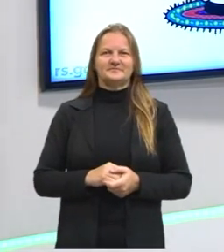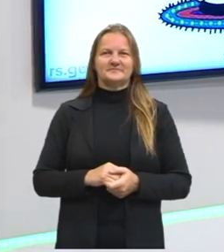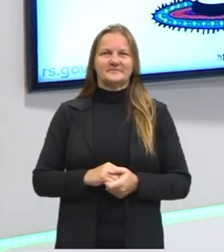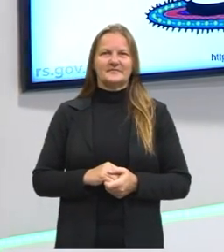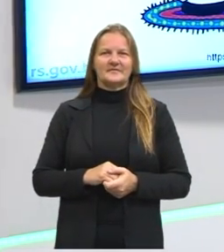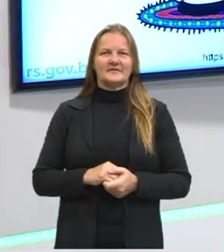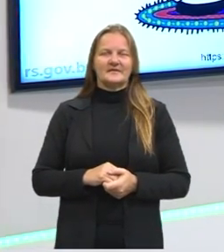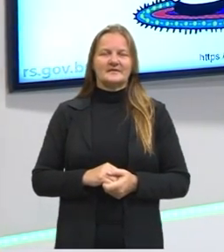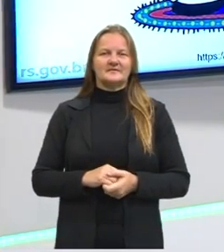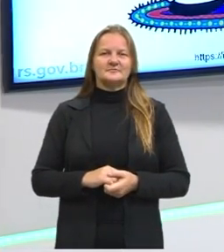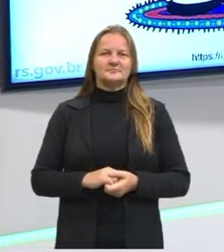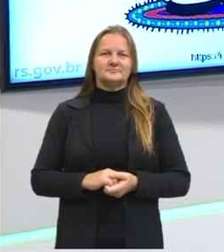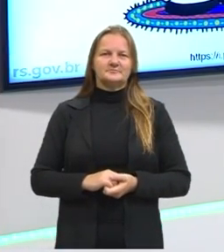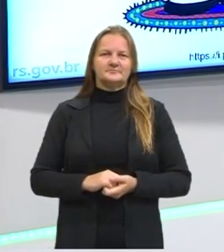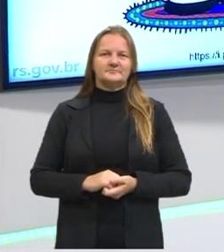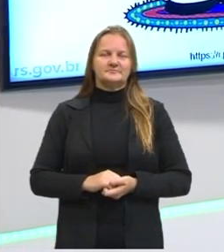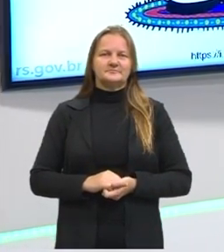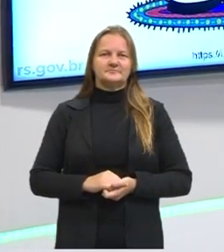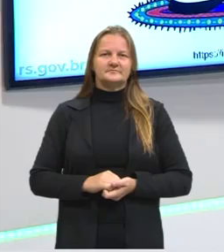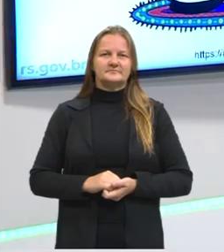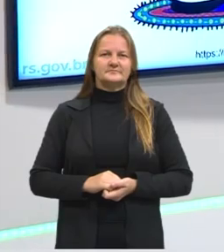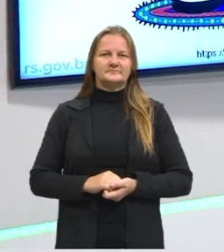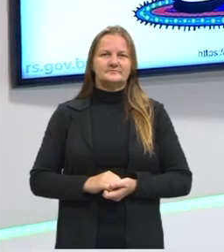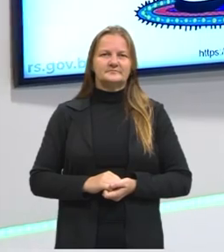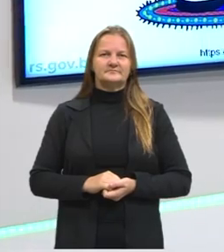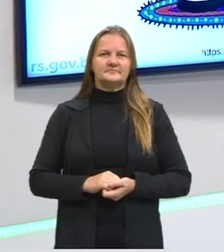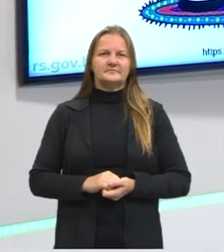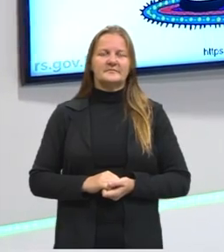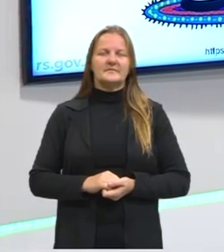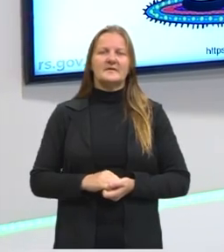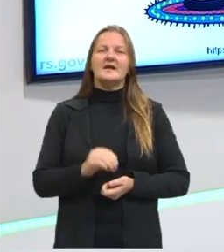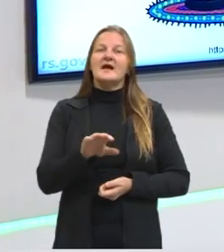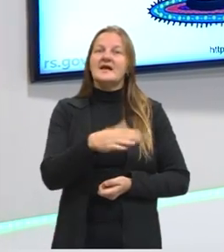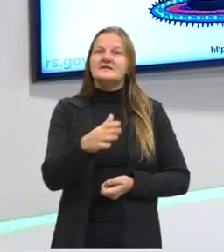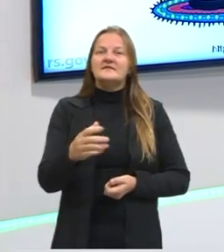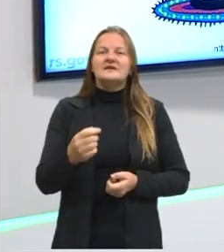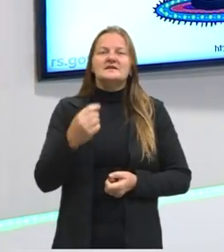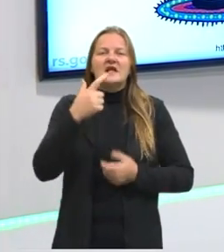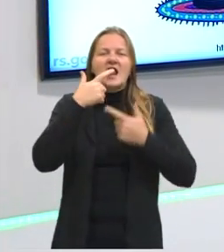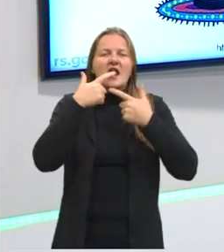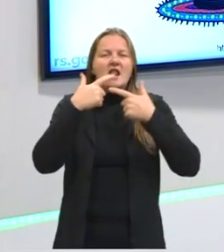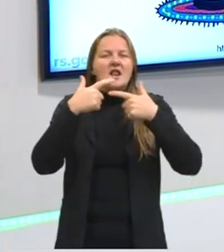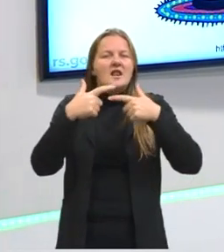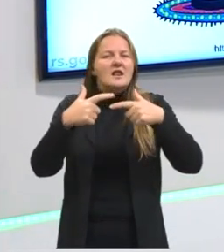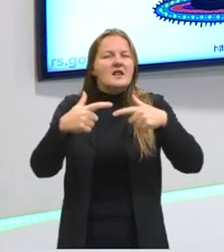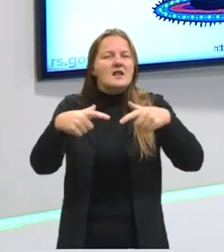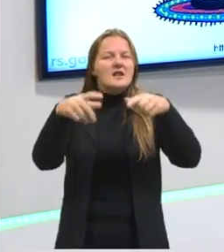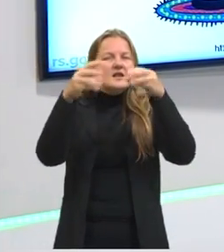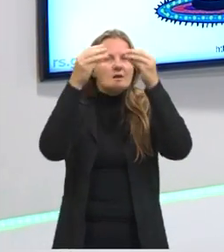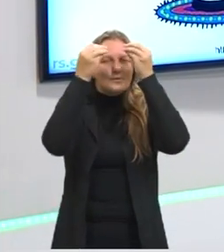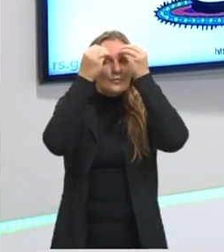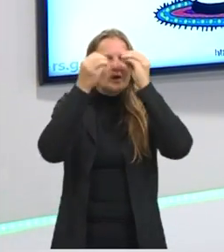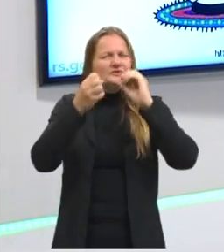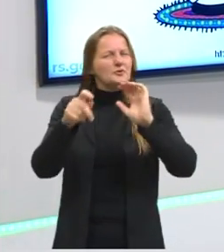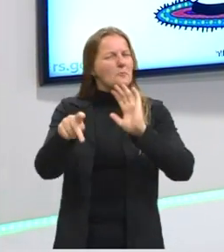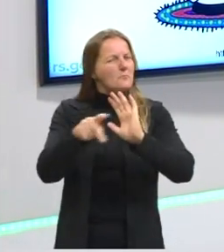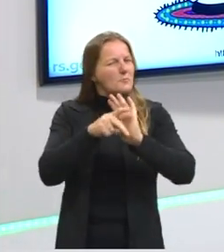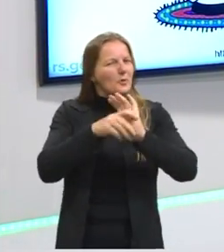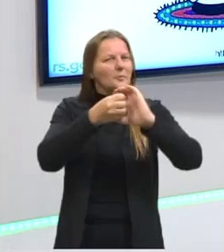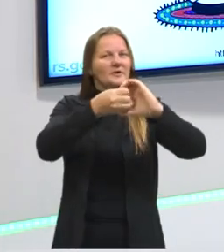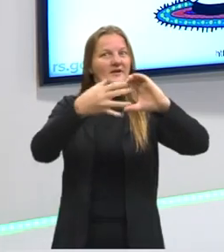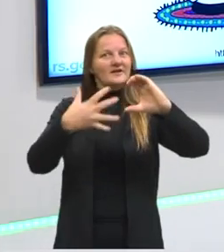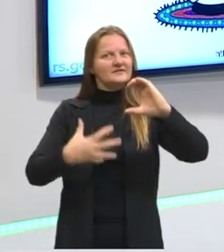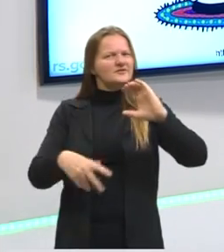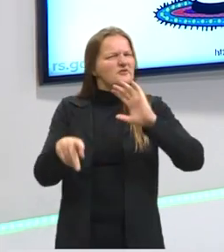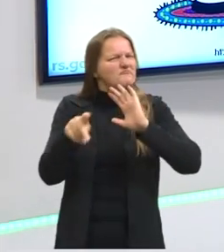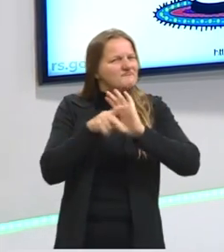Ou seja, vai trazer uma linguagem própria, características próprias,